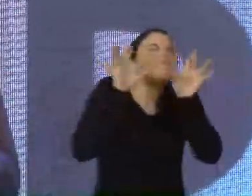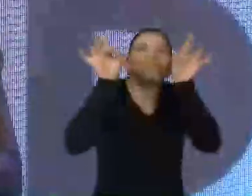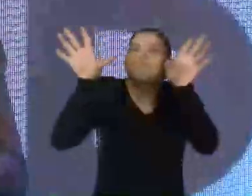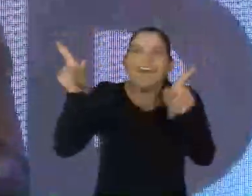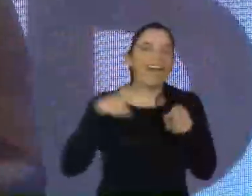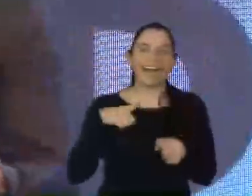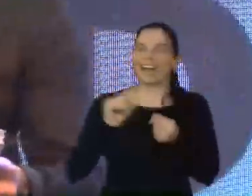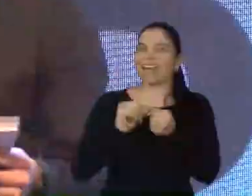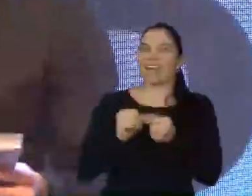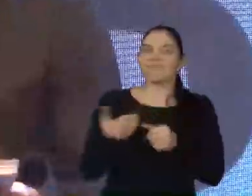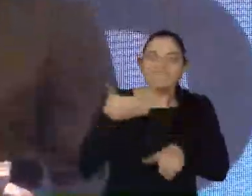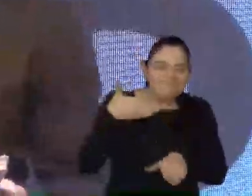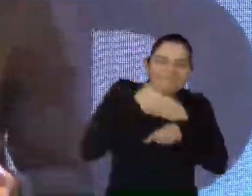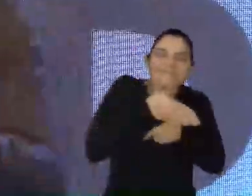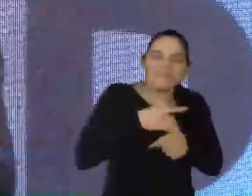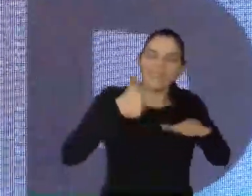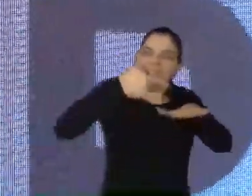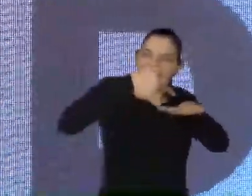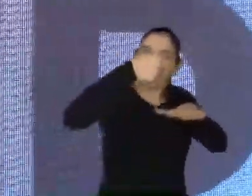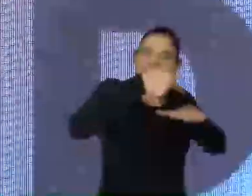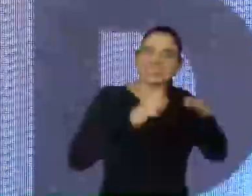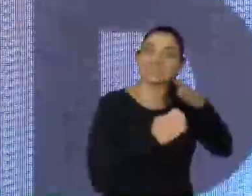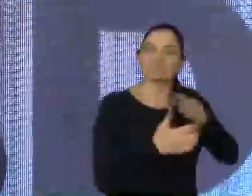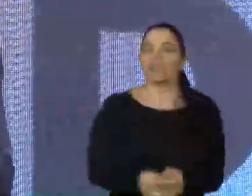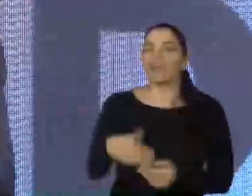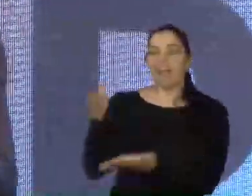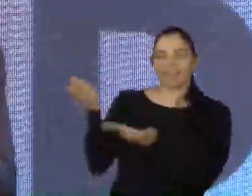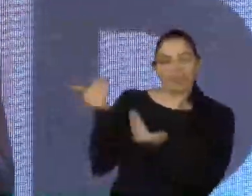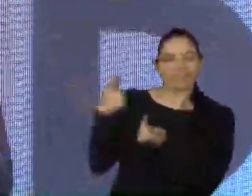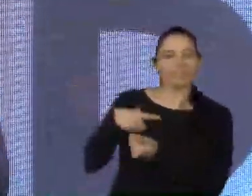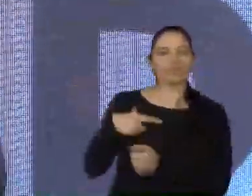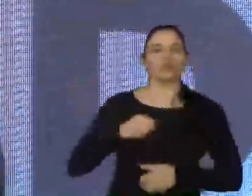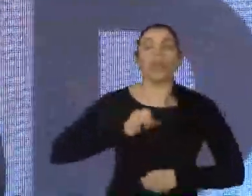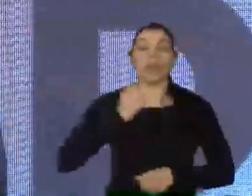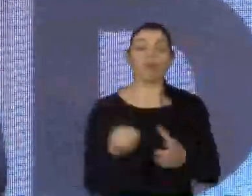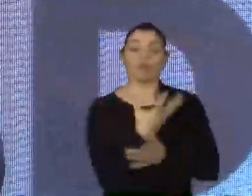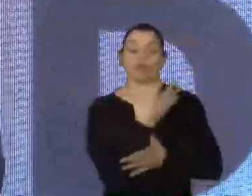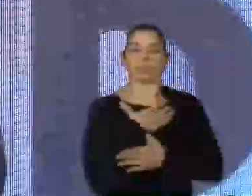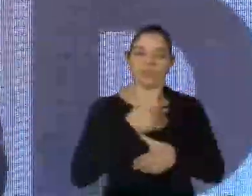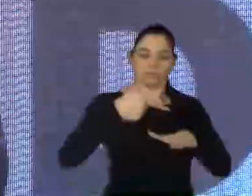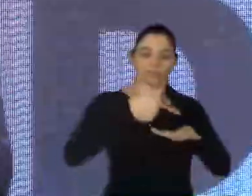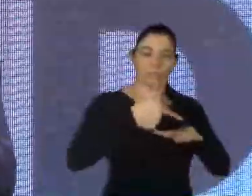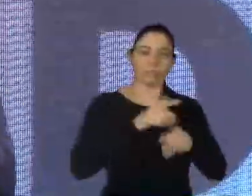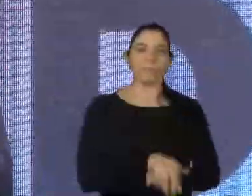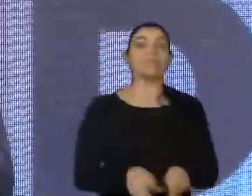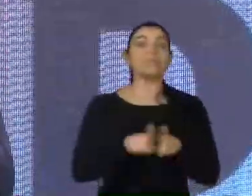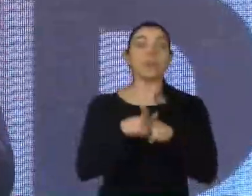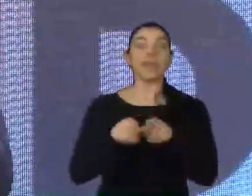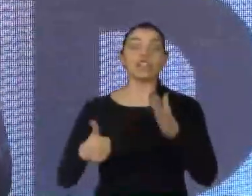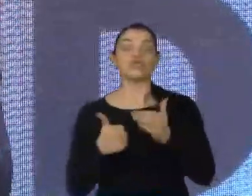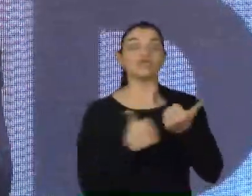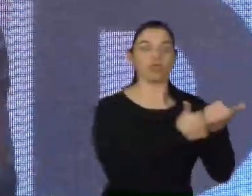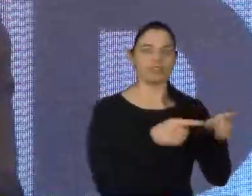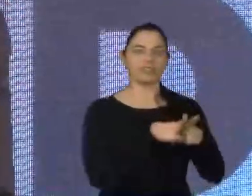parte da empresa Espaço Laser. Vou chamar aqui agora no palco ele, que é o fundador da empresa Espaço Laser, e a sócia,